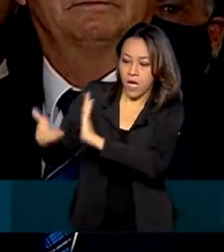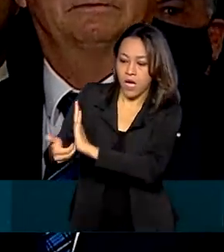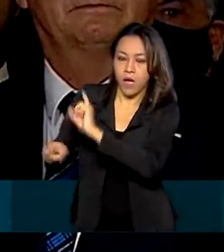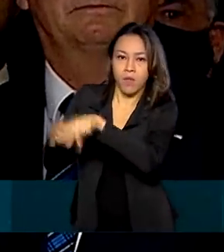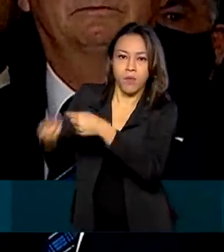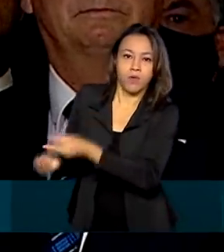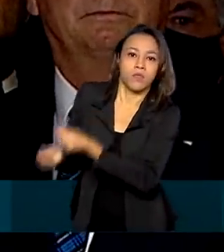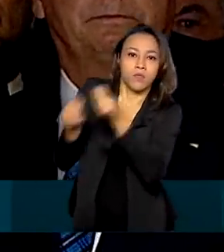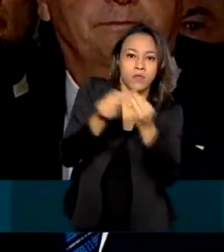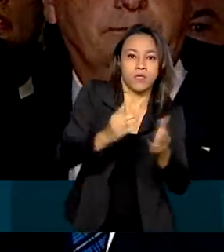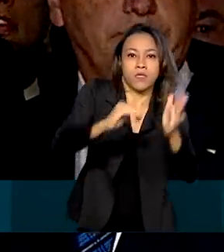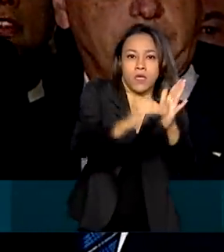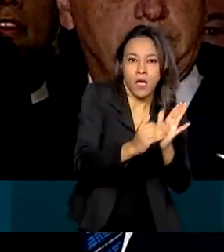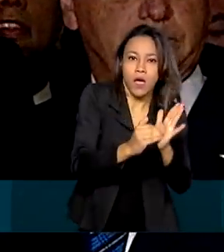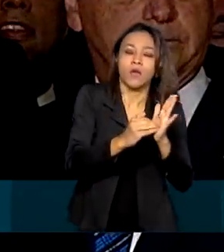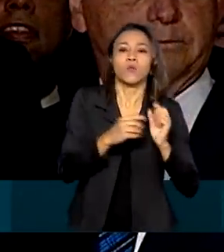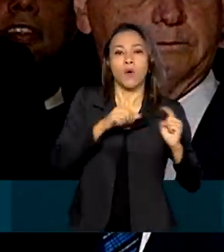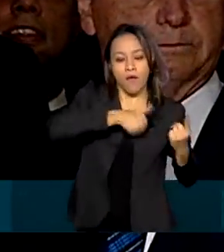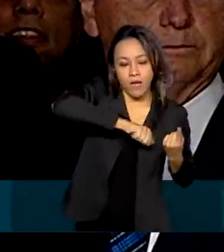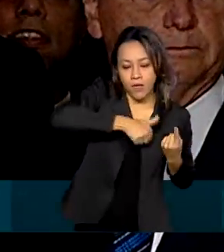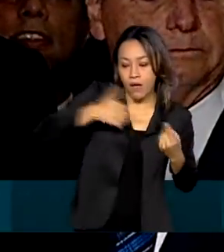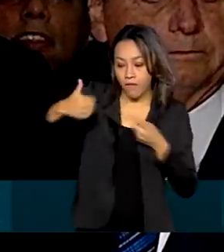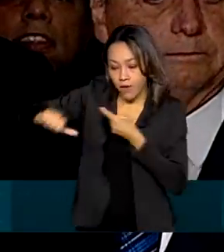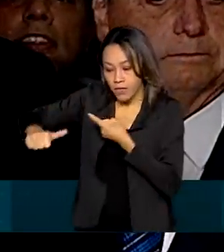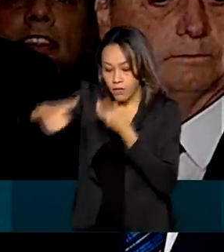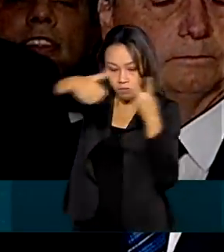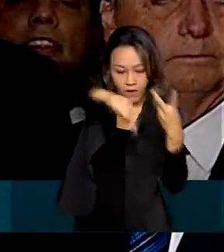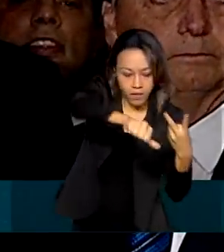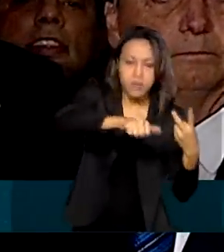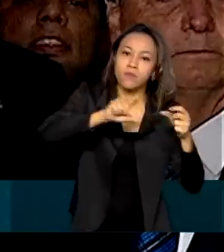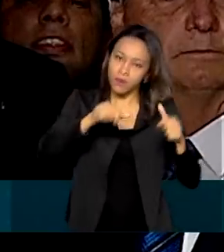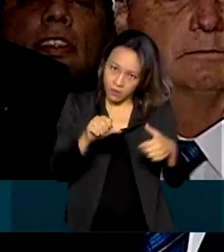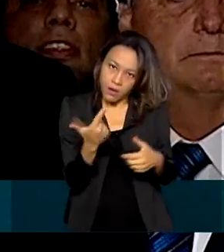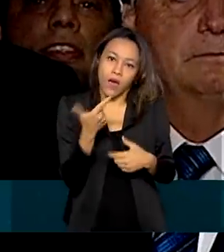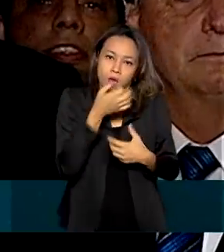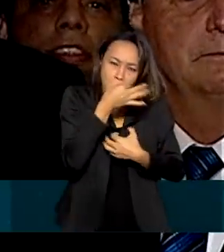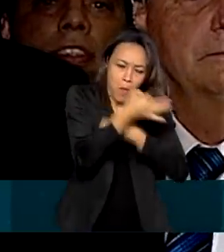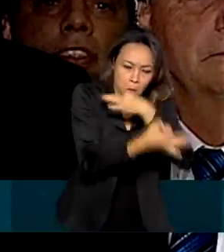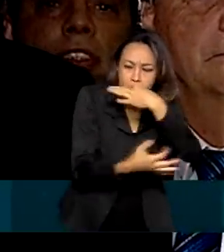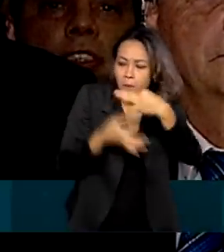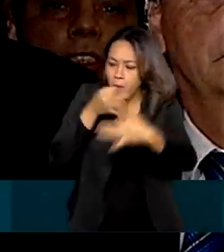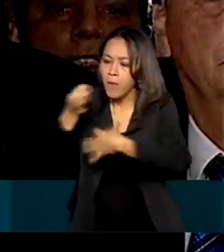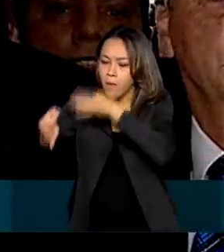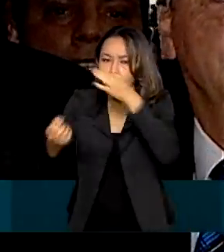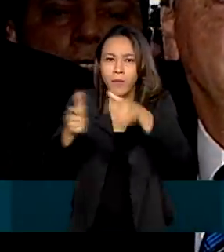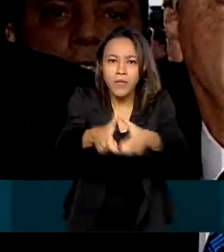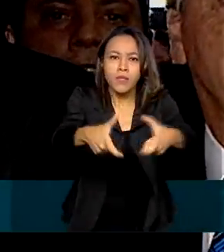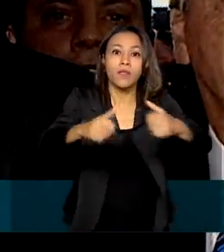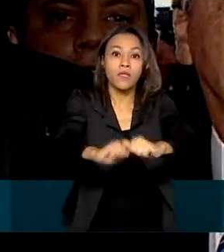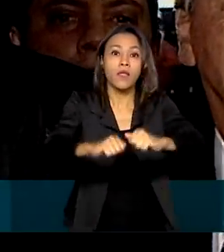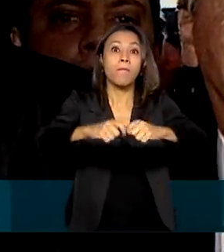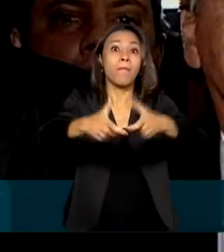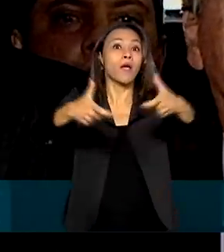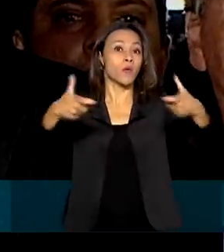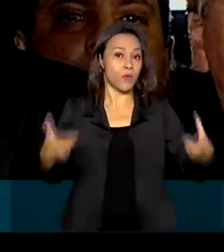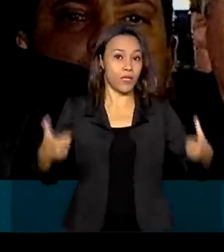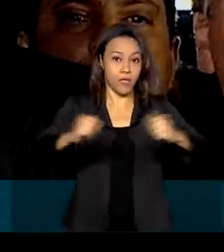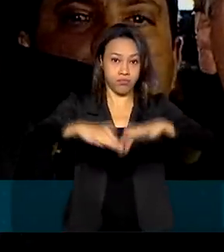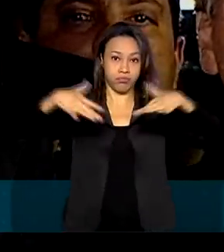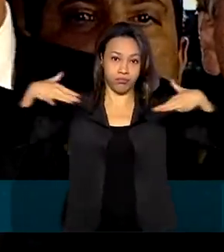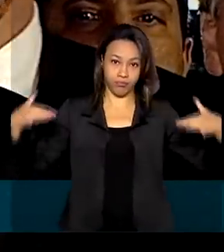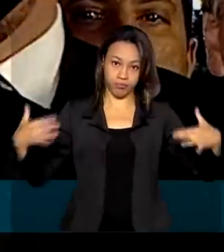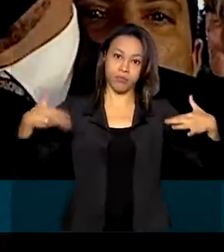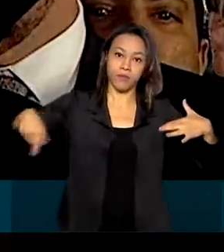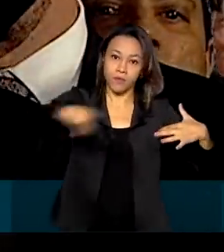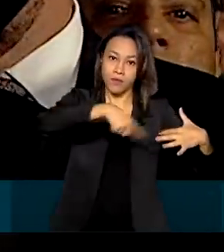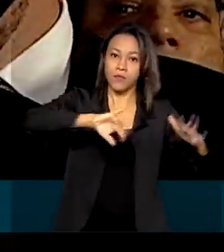Senado da República, com a avaliação crítica, evidentemente, da maioria da Câmara, da maioria do Senado, entendendo